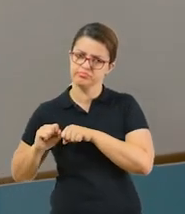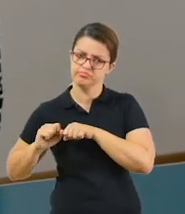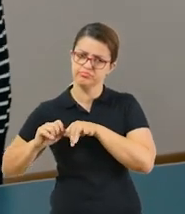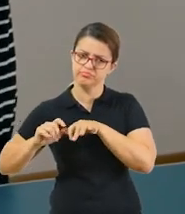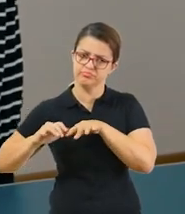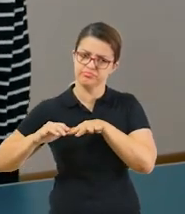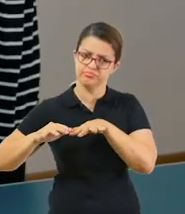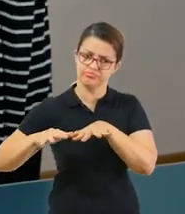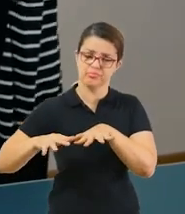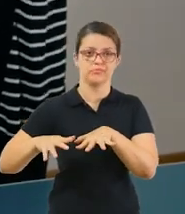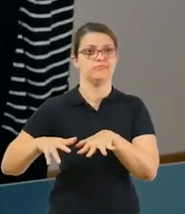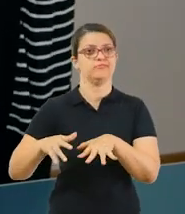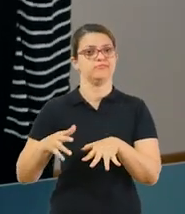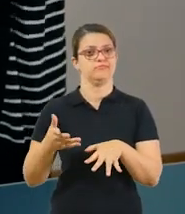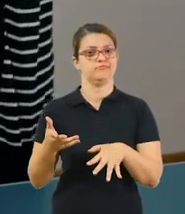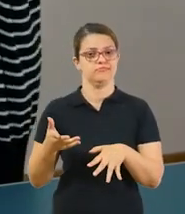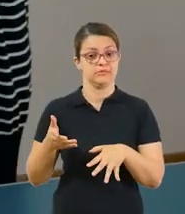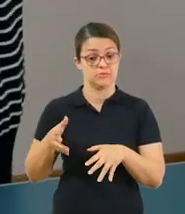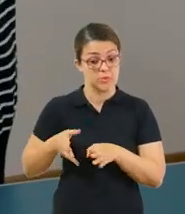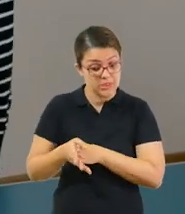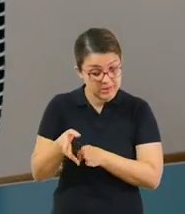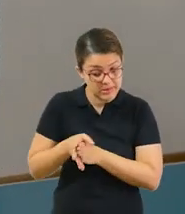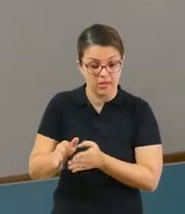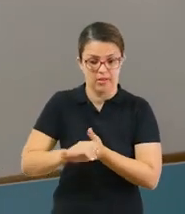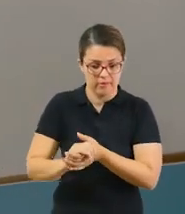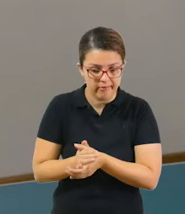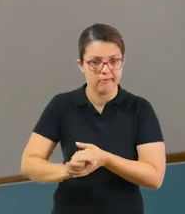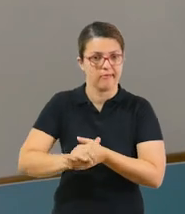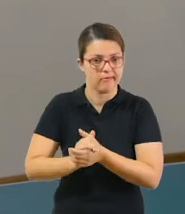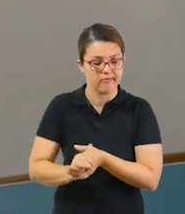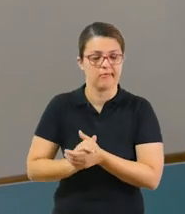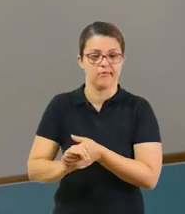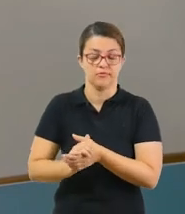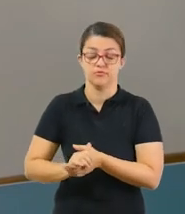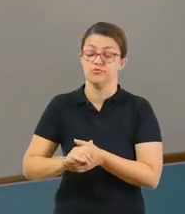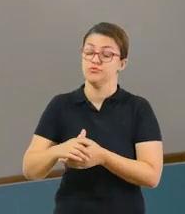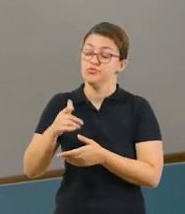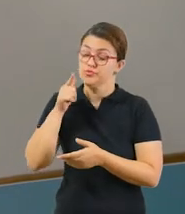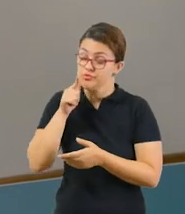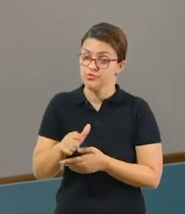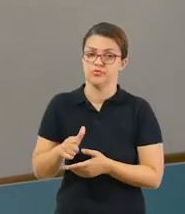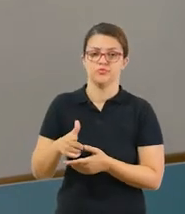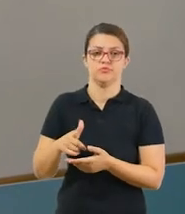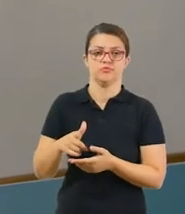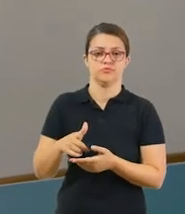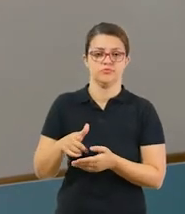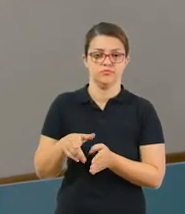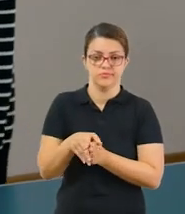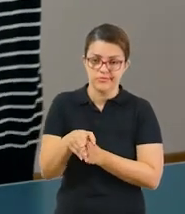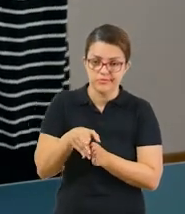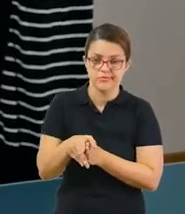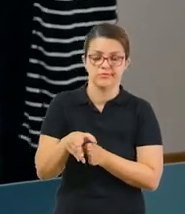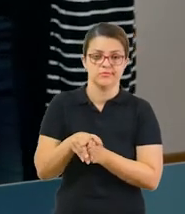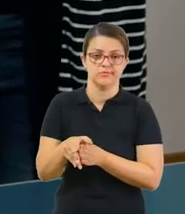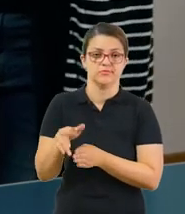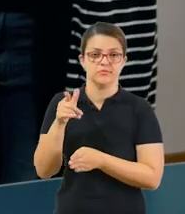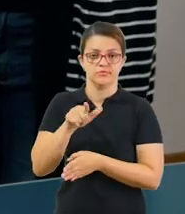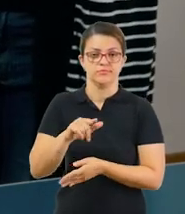nunca se ouve falar tanto sobre lavar as mãos, sobre higiene. E eu vim aqui hoje também para reforçar esse recadinho.